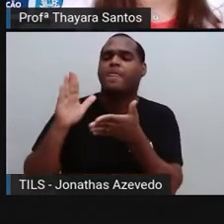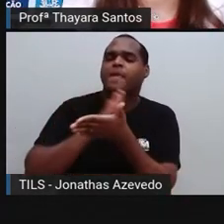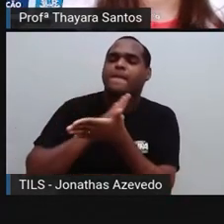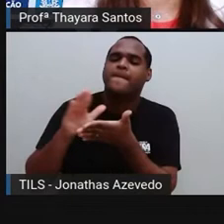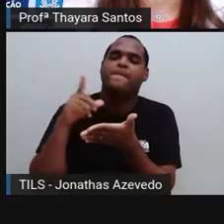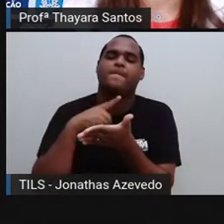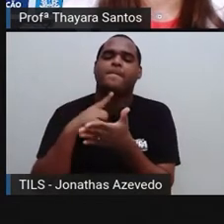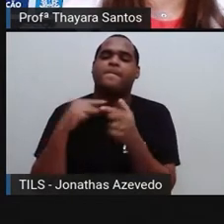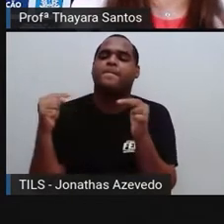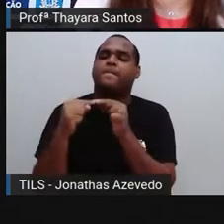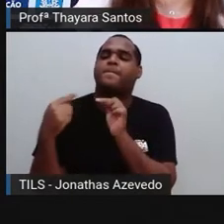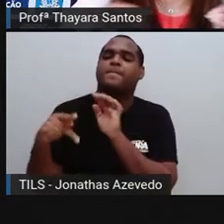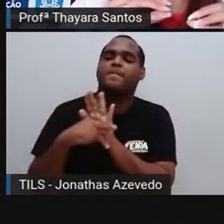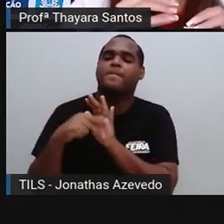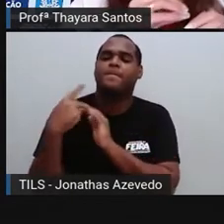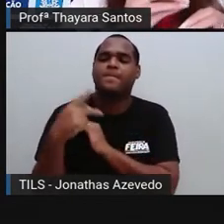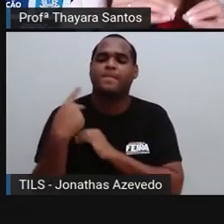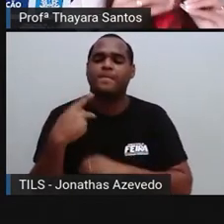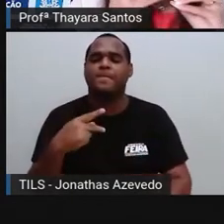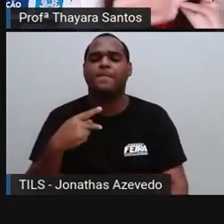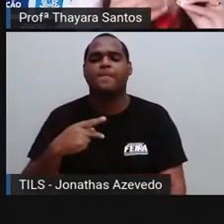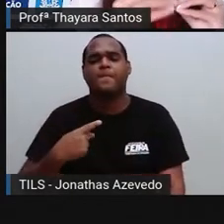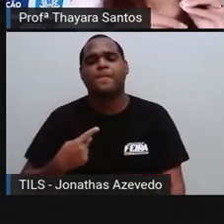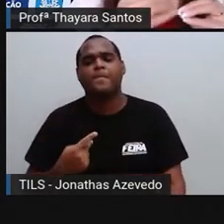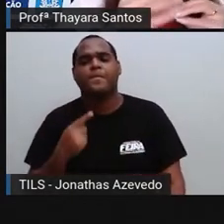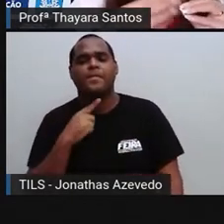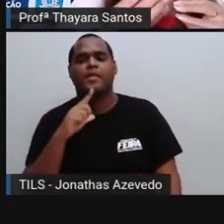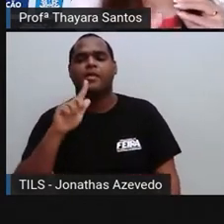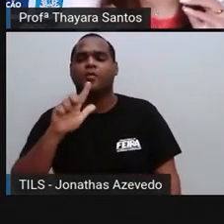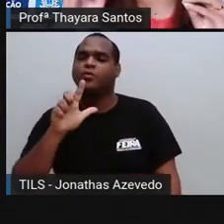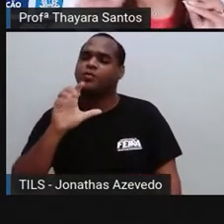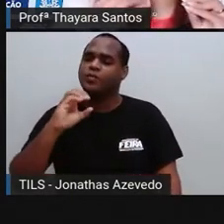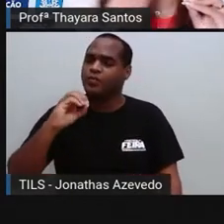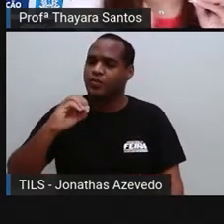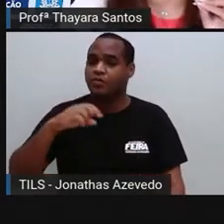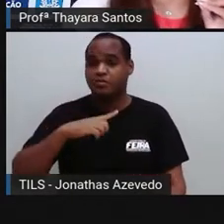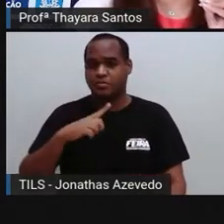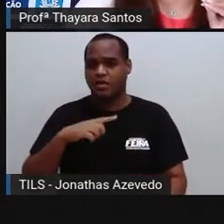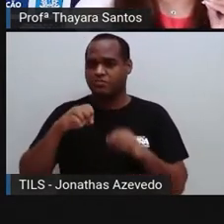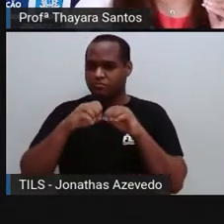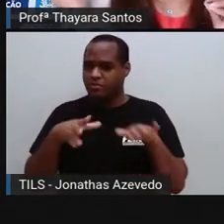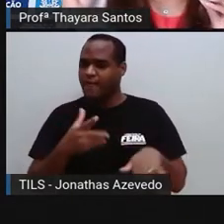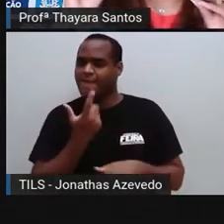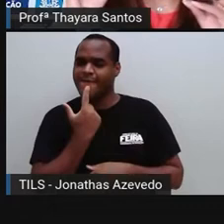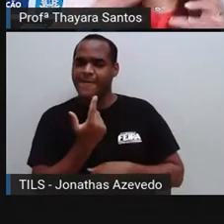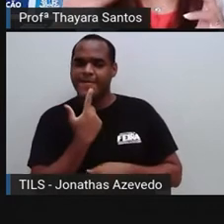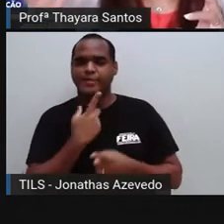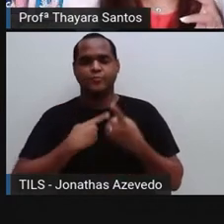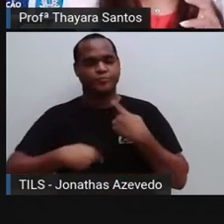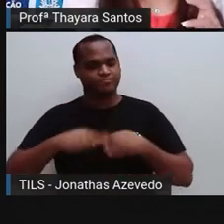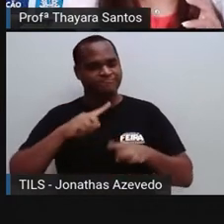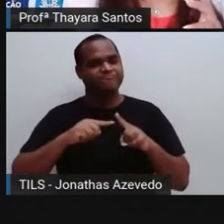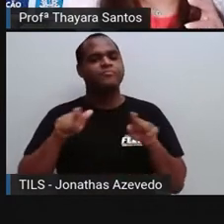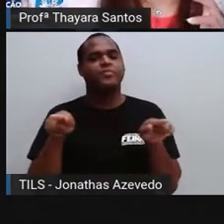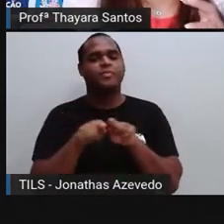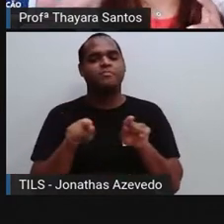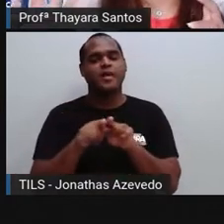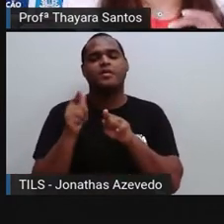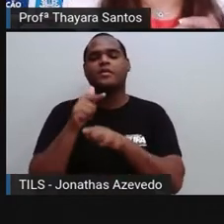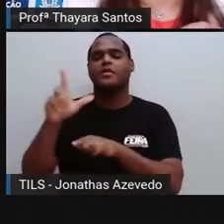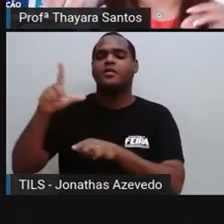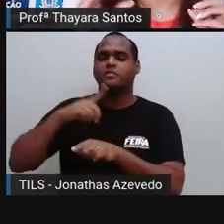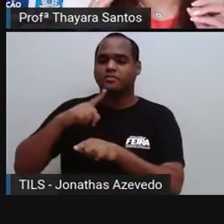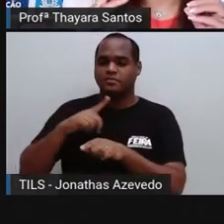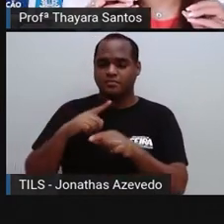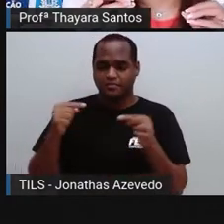uma parte delas que não tem o duto, ela produz a secreção, o hormônio é liberado na corrente sanguínea, e a outra parte dela, dessa